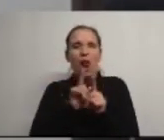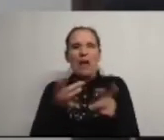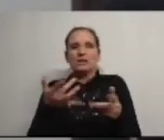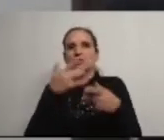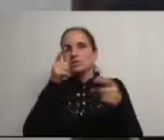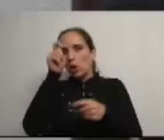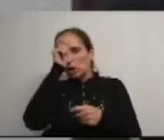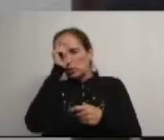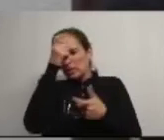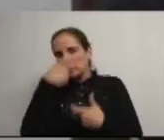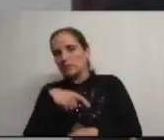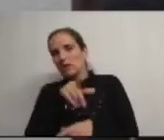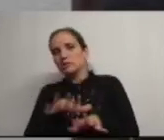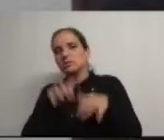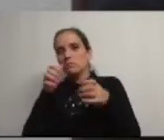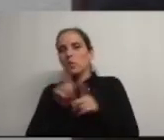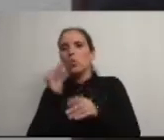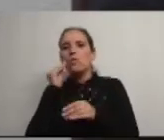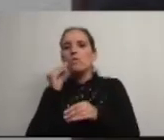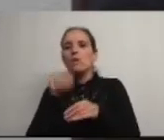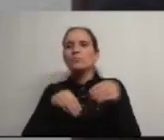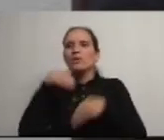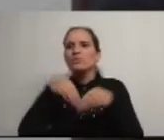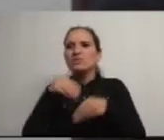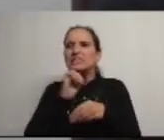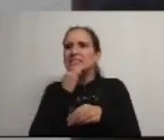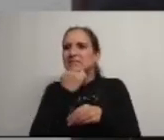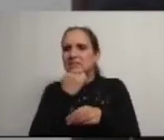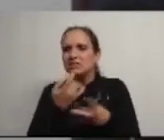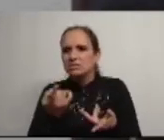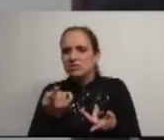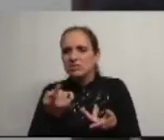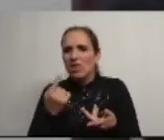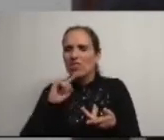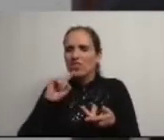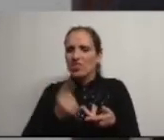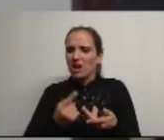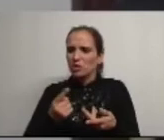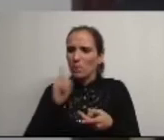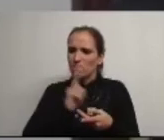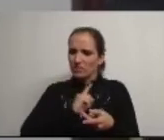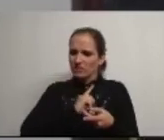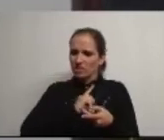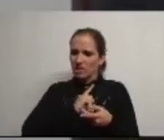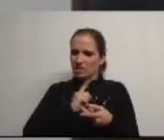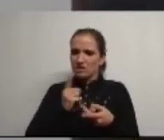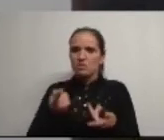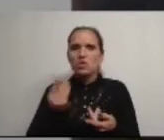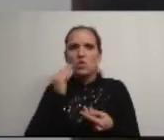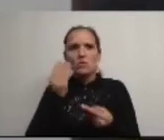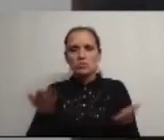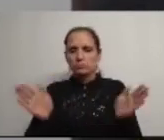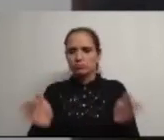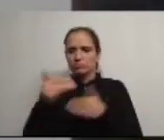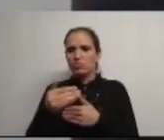foi pouco cuidada como o de votações uniluminais de votos secretos a indispensável direito e obrigação da privacidade do voto com urna em